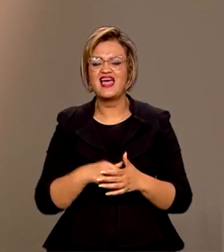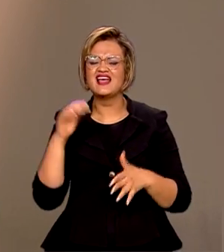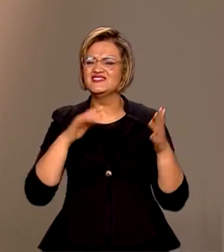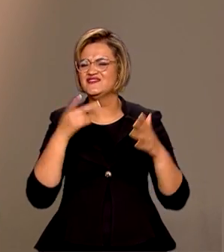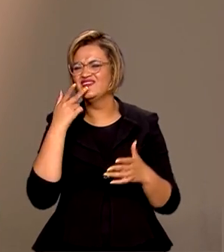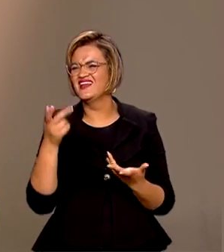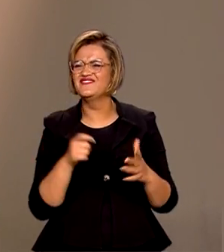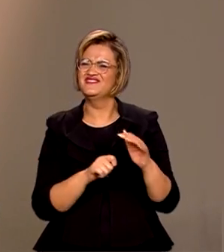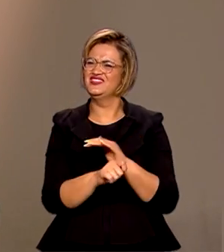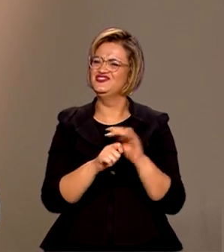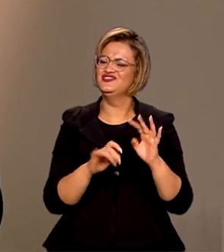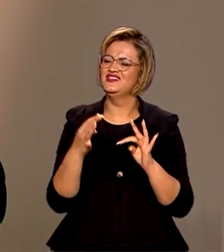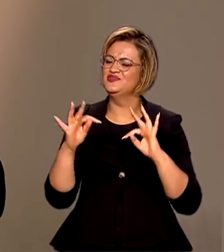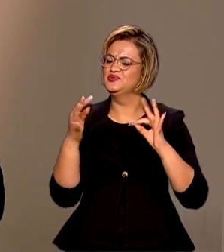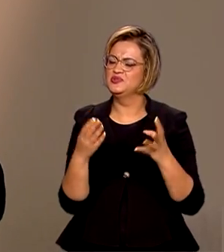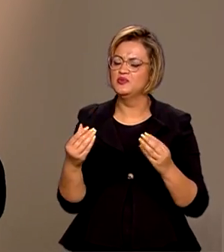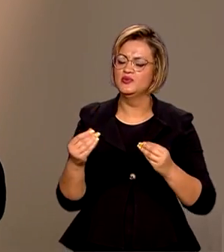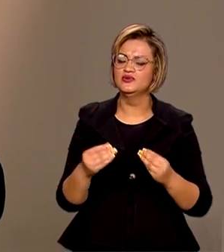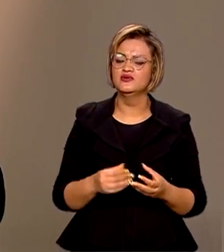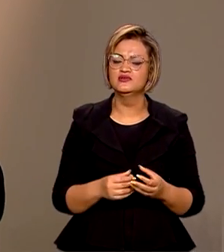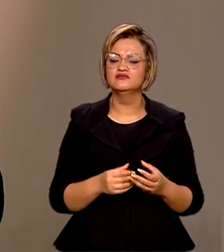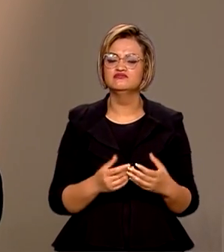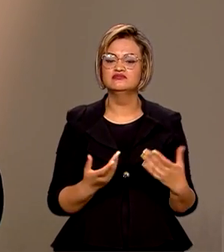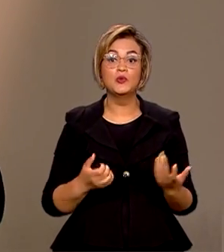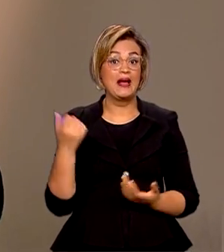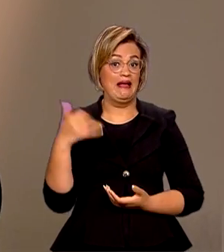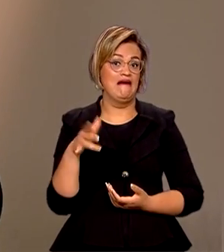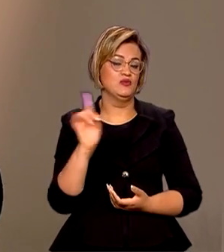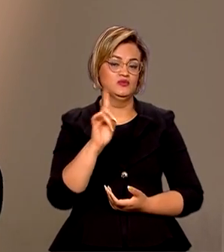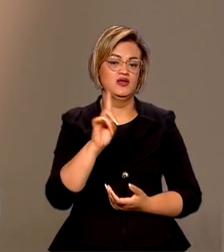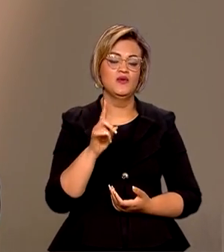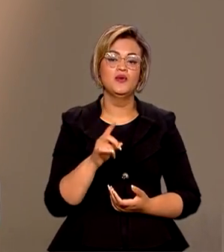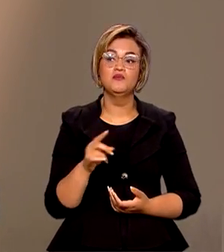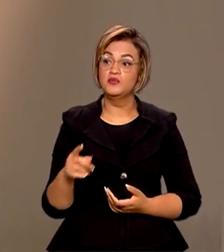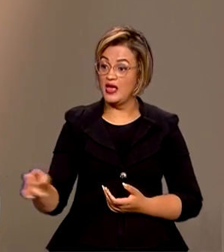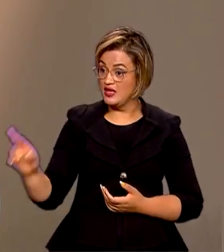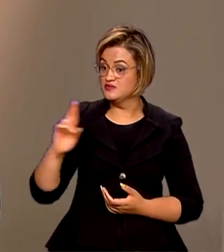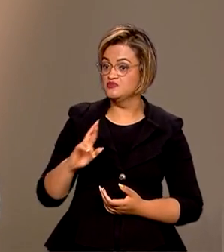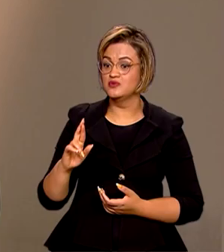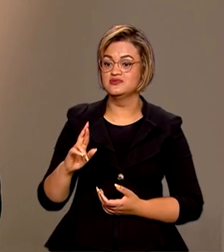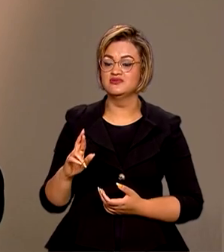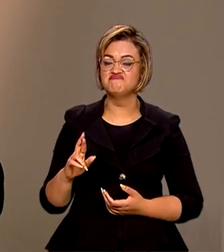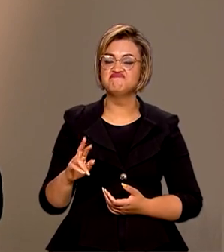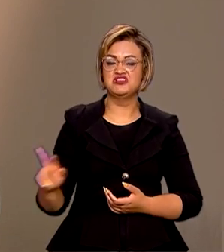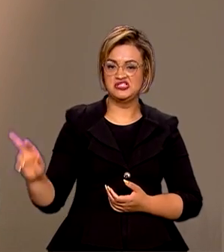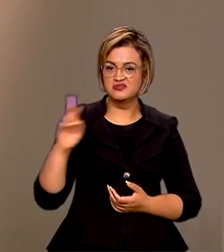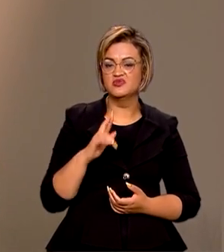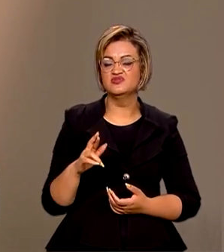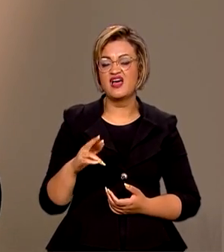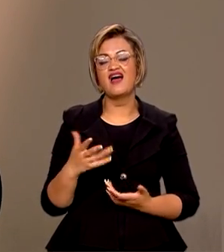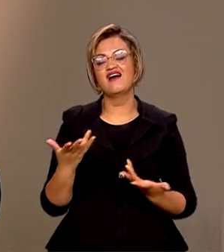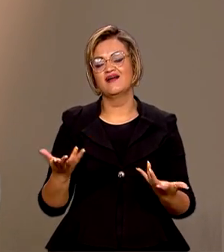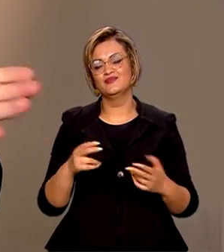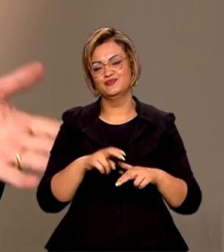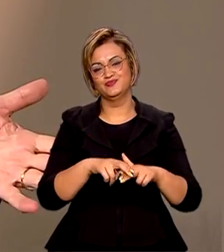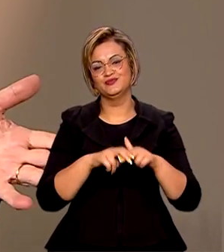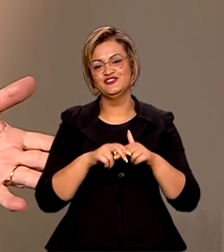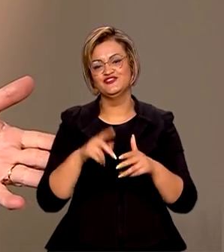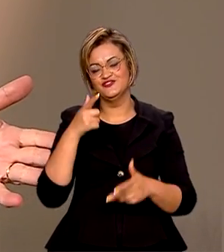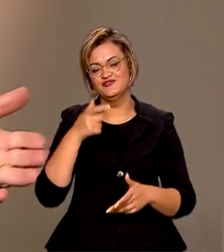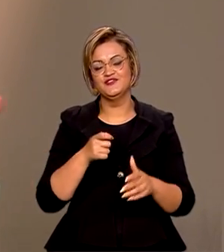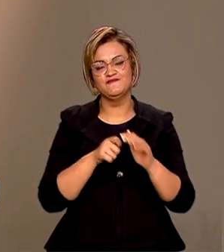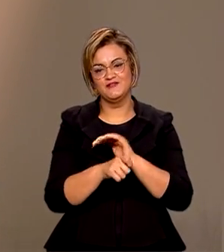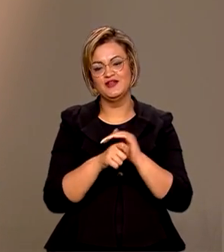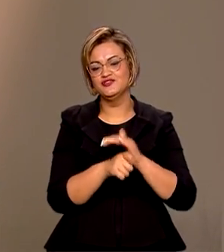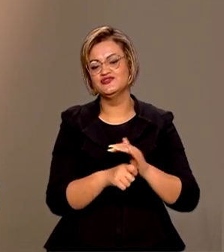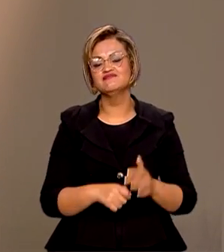ah, vai investir muito na tecnologia. Às vezes, não é tão caro, porque o retorno é tão grande que justifica os investimentos. Então, não tenha